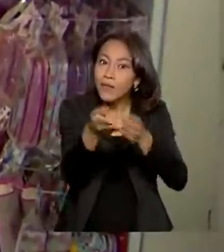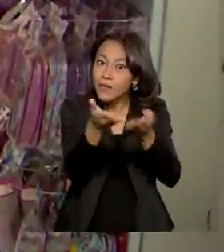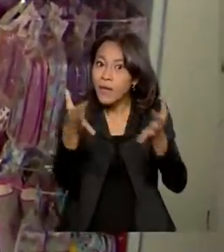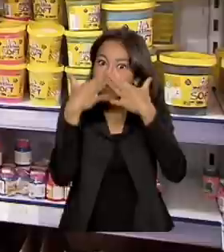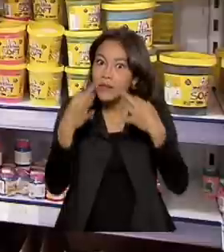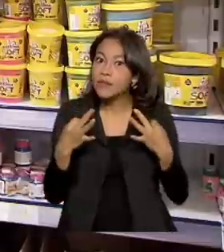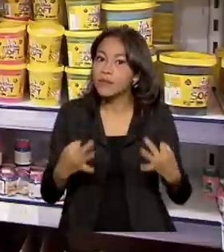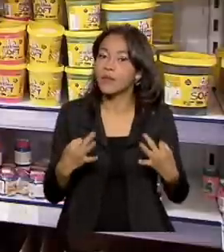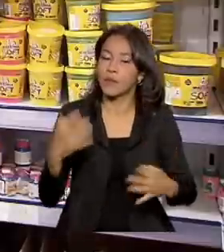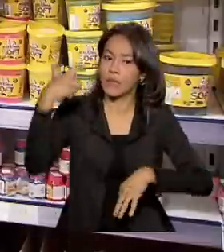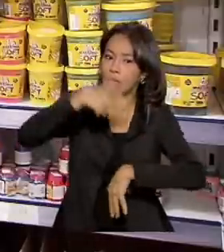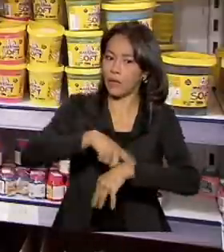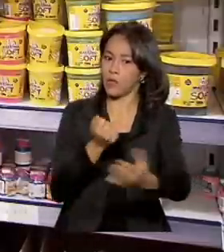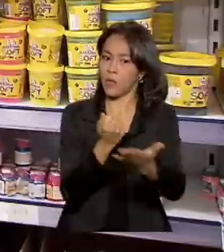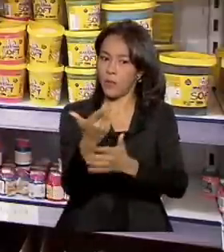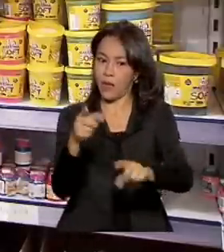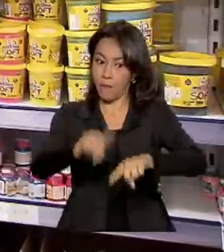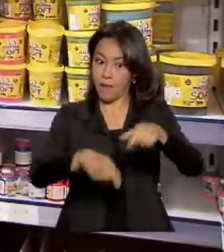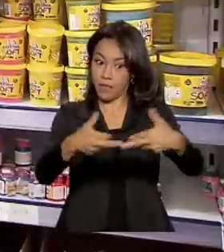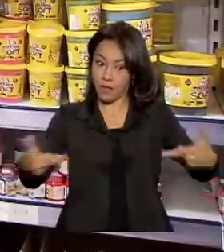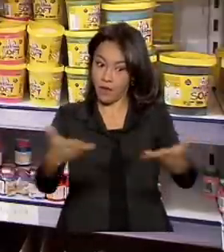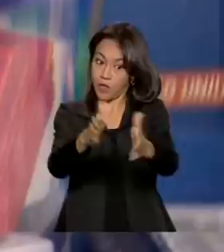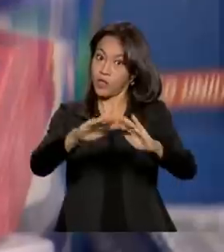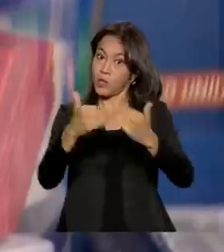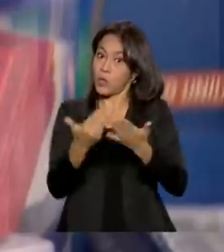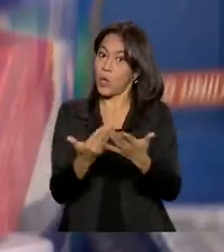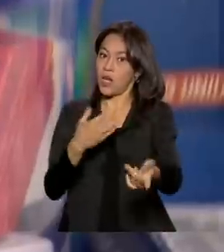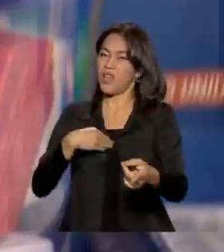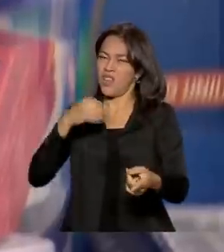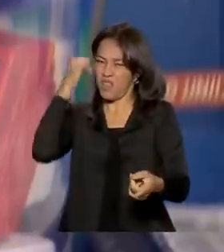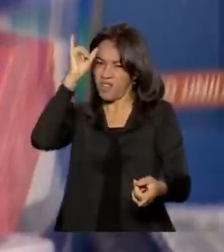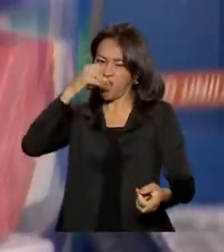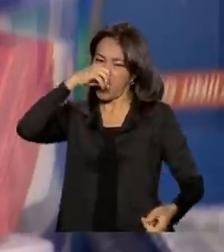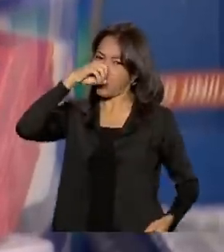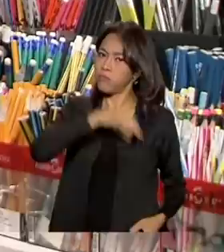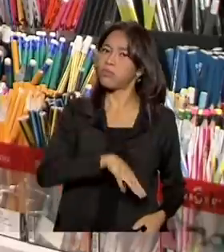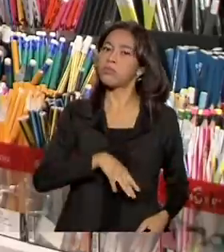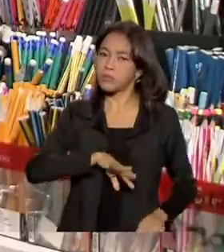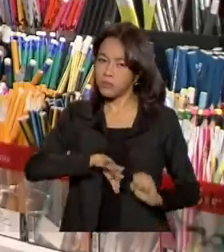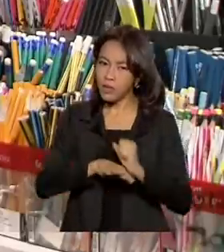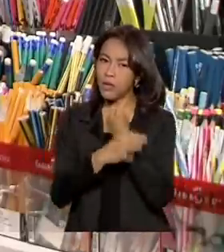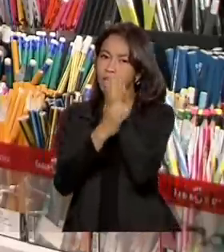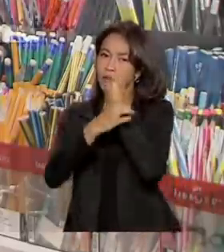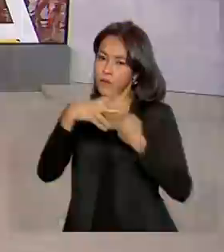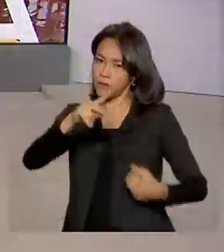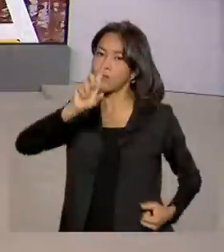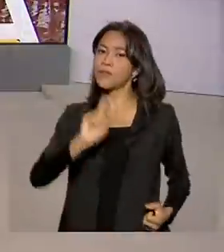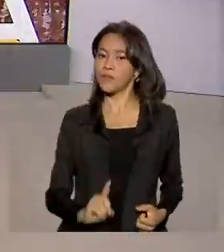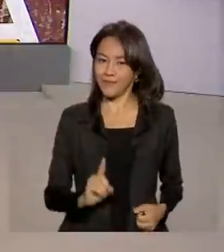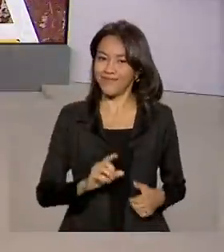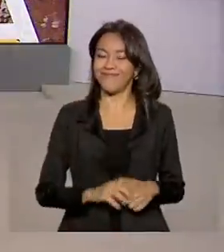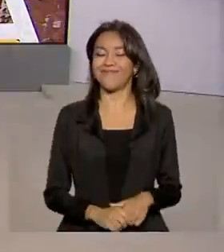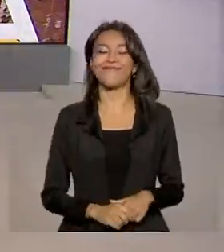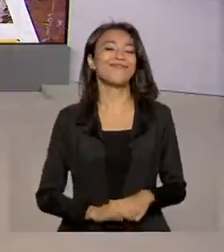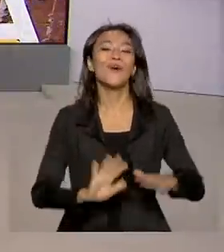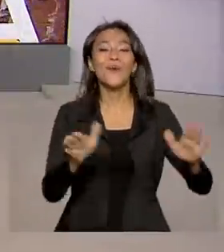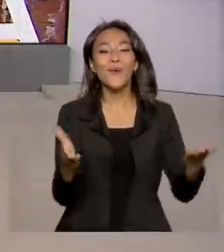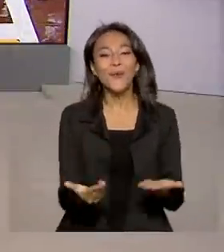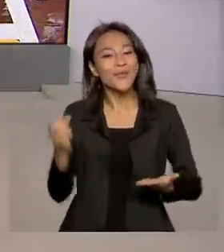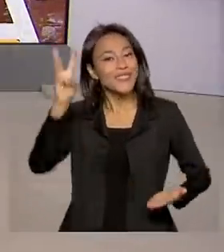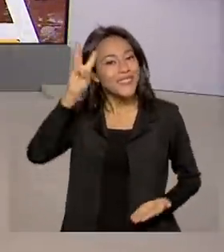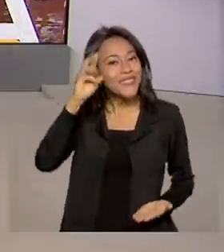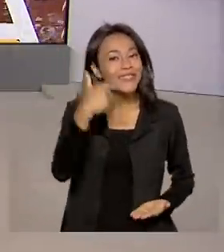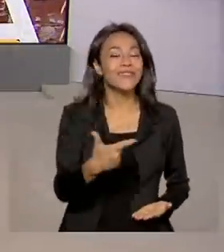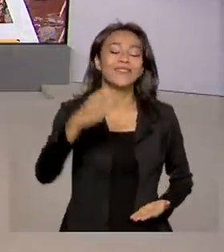na hora de comprar o material escolar e evitar abusos garantindo seus direitos. Terça-feira,